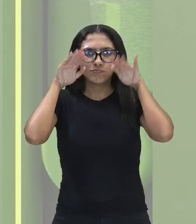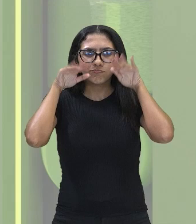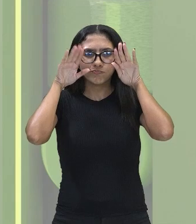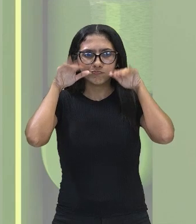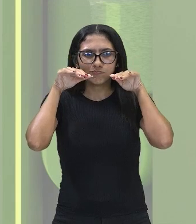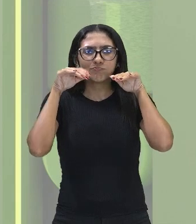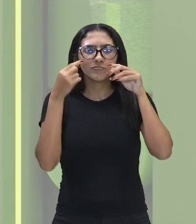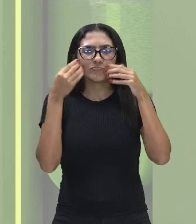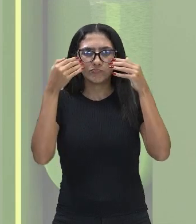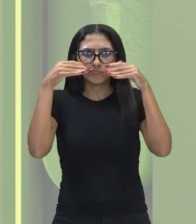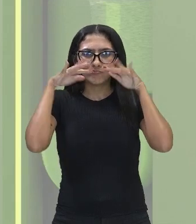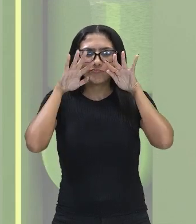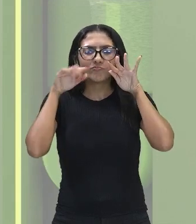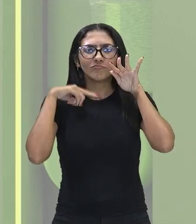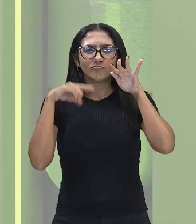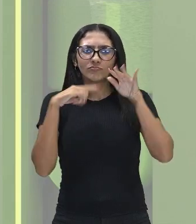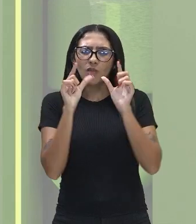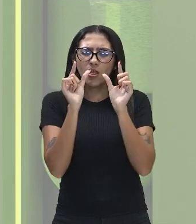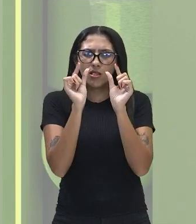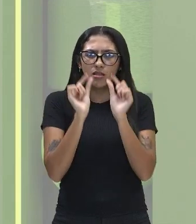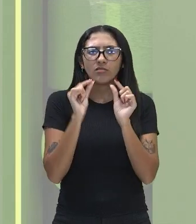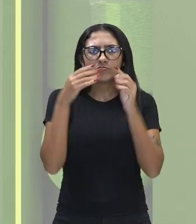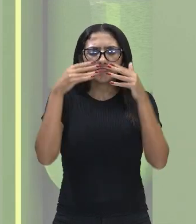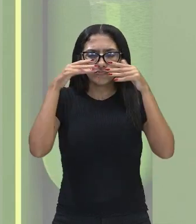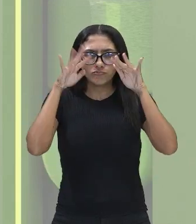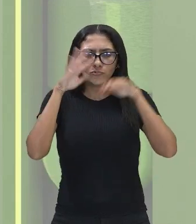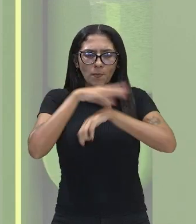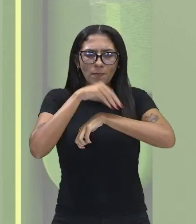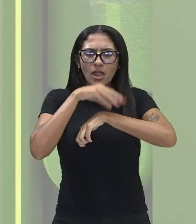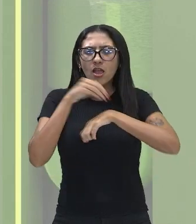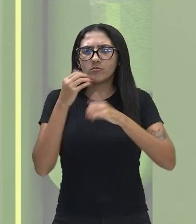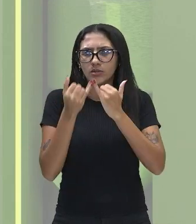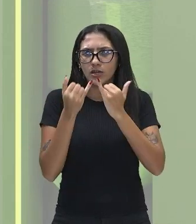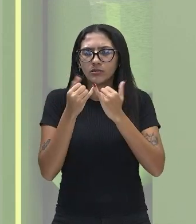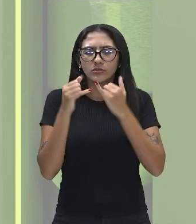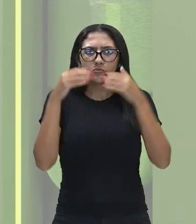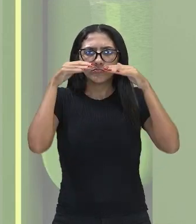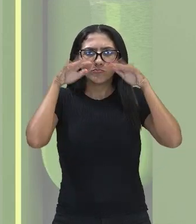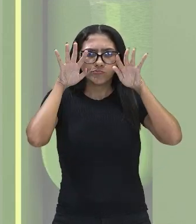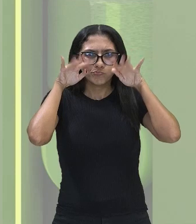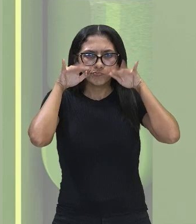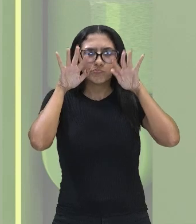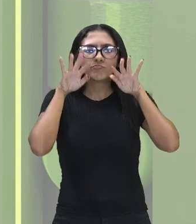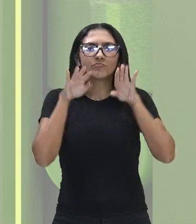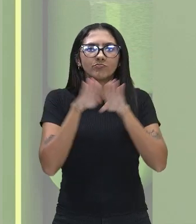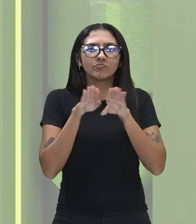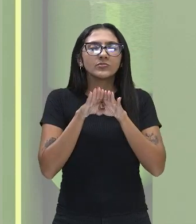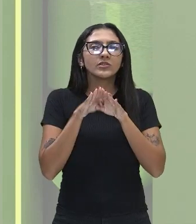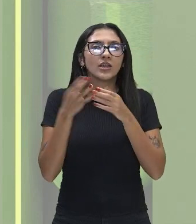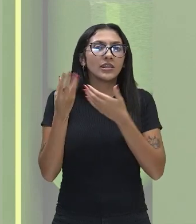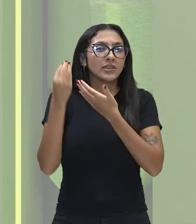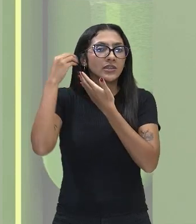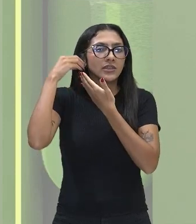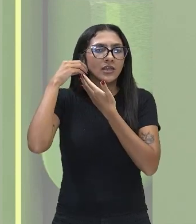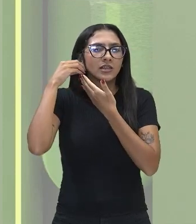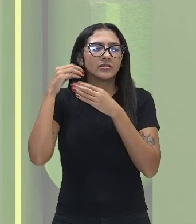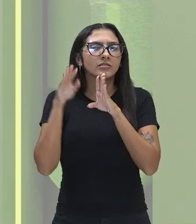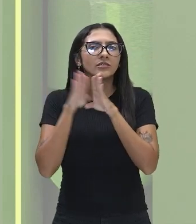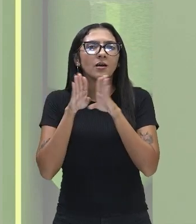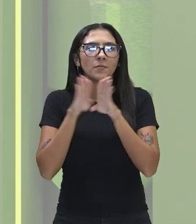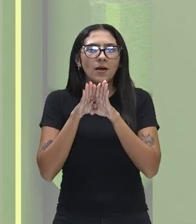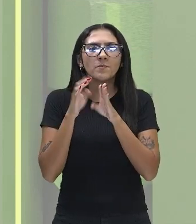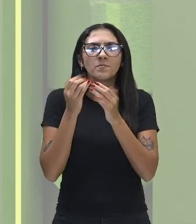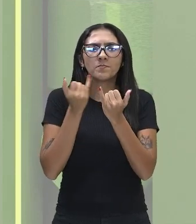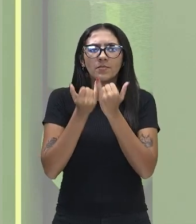fios de cabelo, fiozinhos de cabelo. Essas células são ciliadas porque elas também têm na superfície delas essas